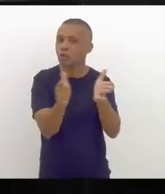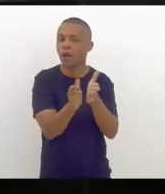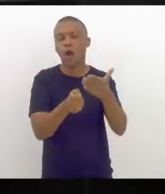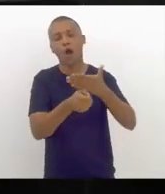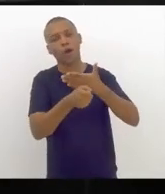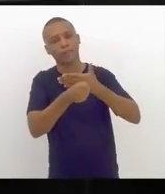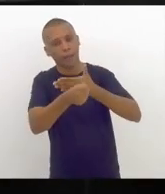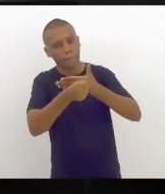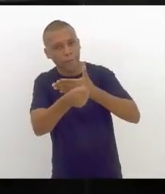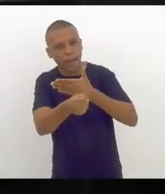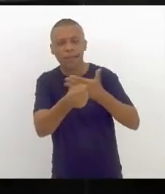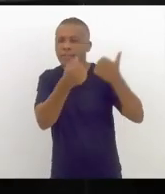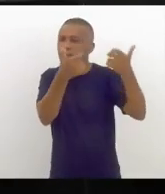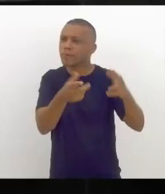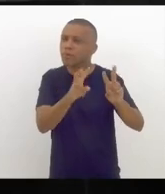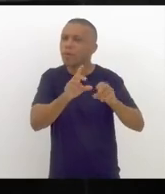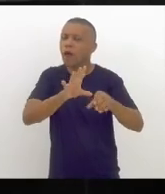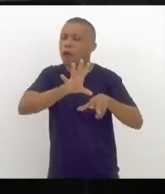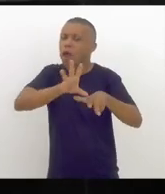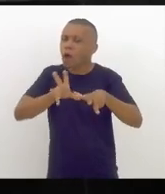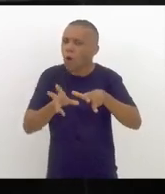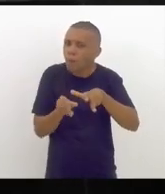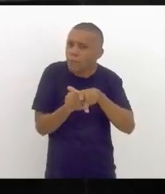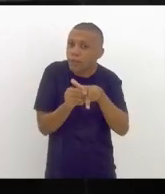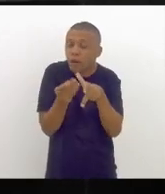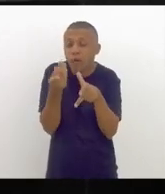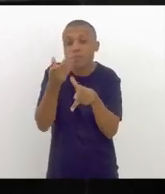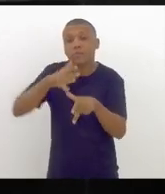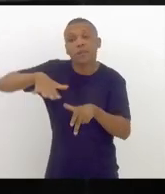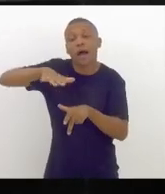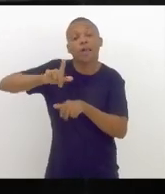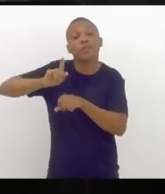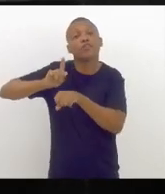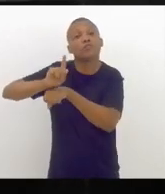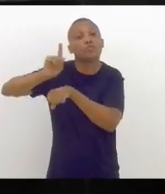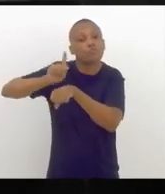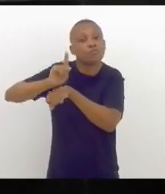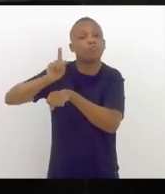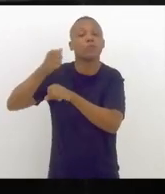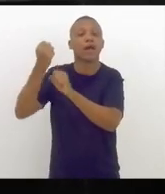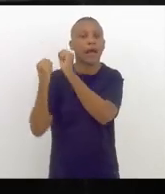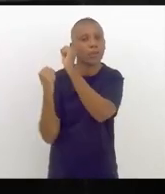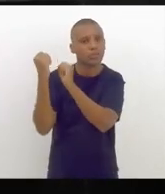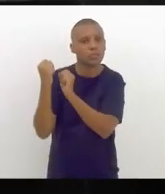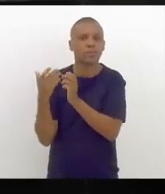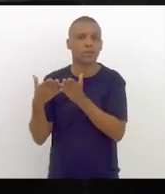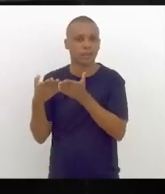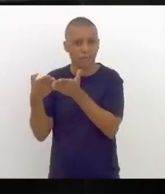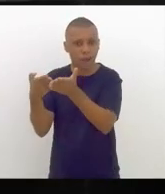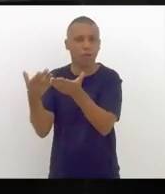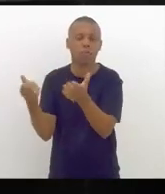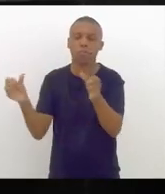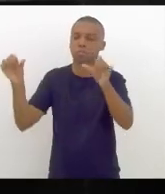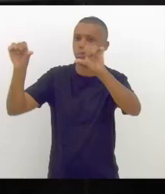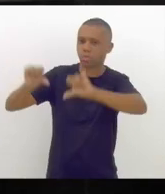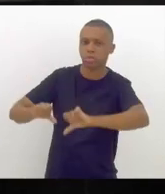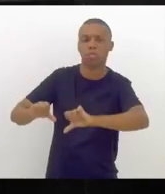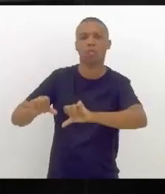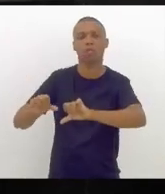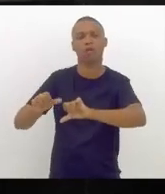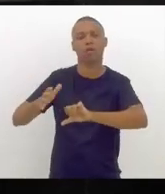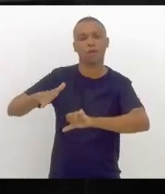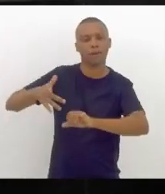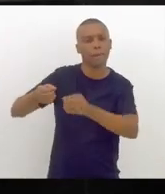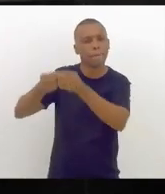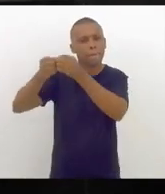falam de corrupção dentro da retomada da indústria naval, que afunda a indústria